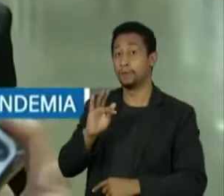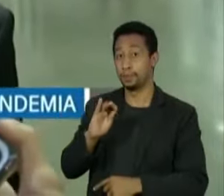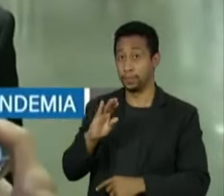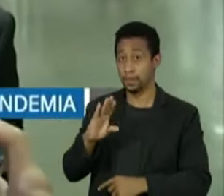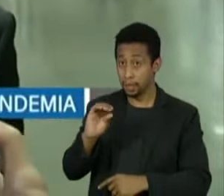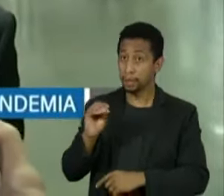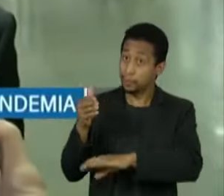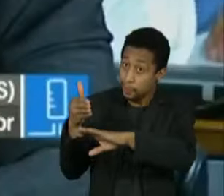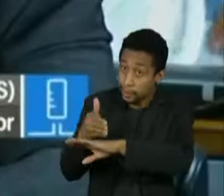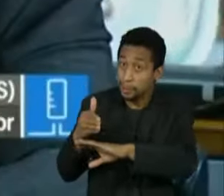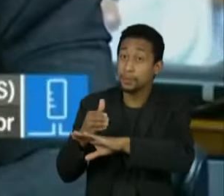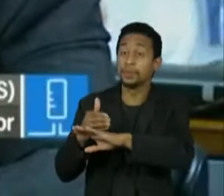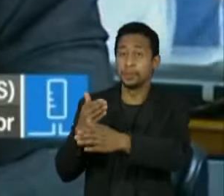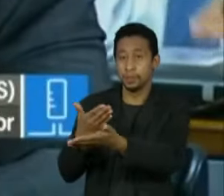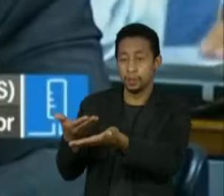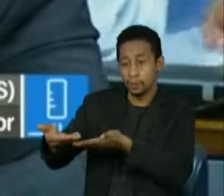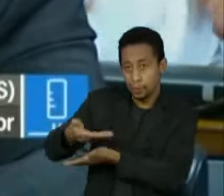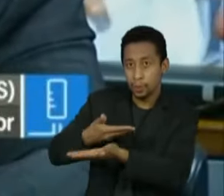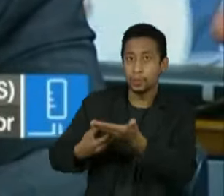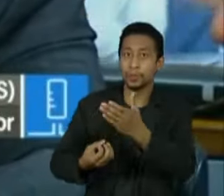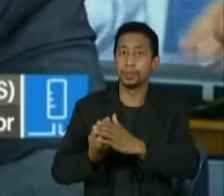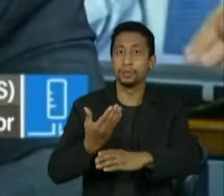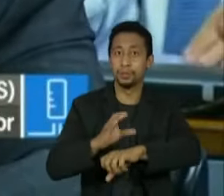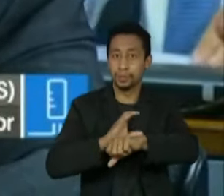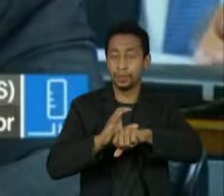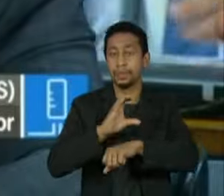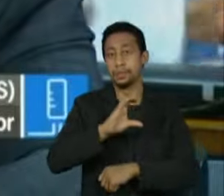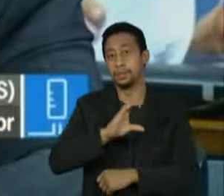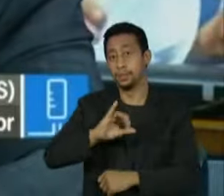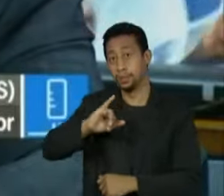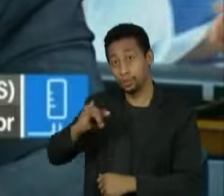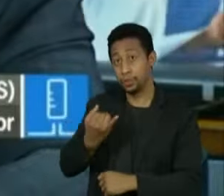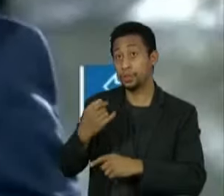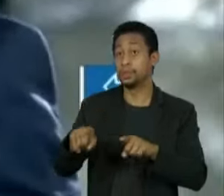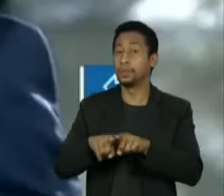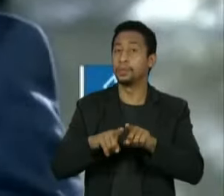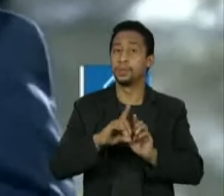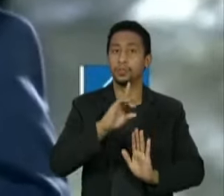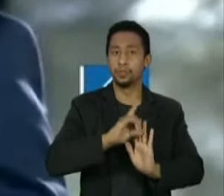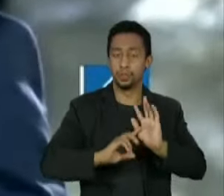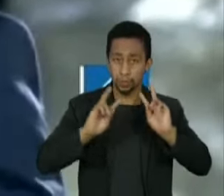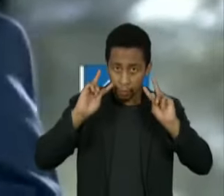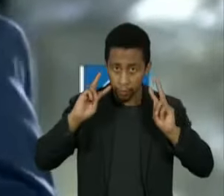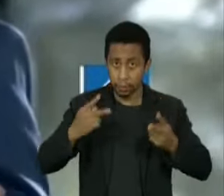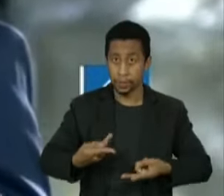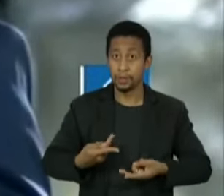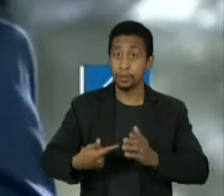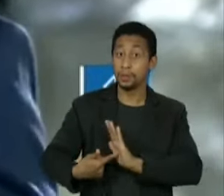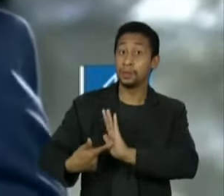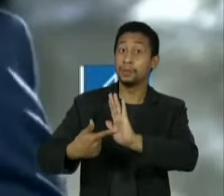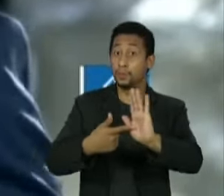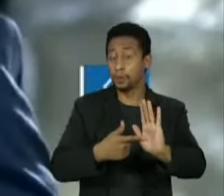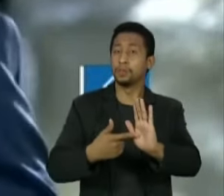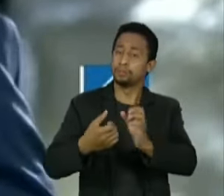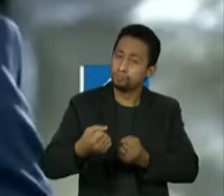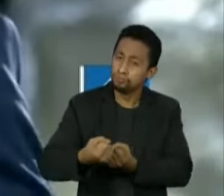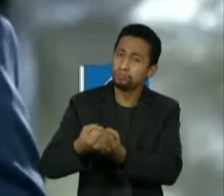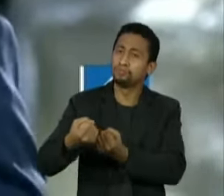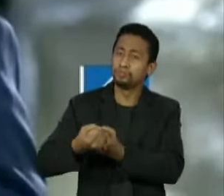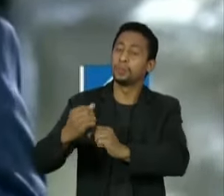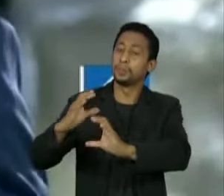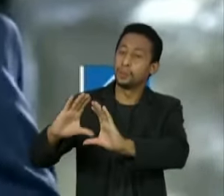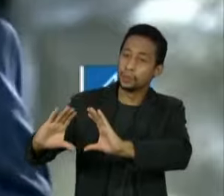titular das Comissões de Constituição e Justiça e da Comissão de Direitos Humanos, onde tem se destacado na defesa dos direitos da